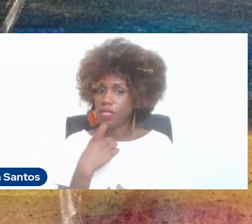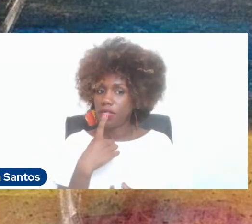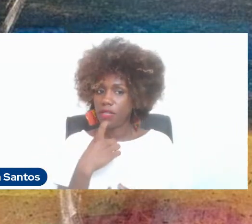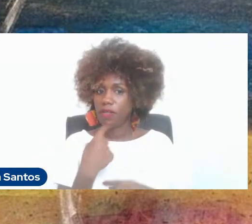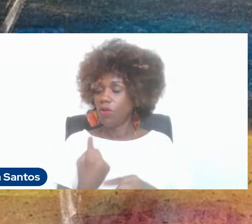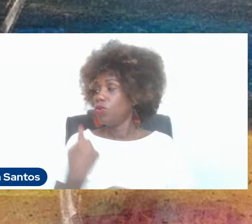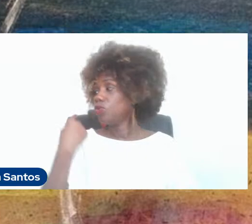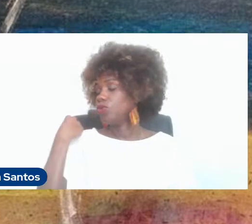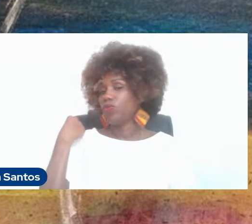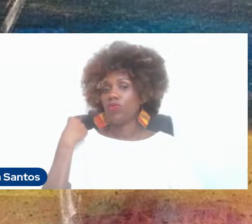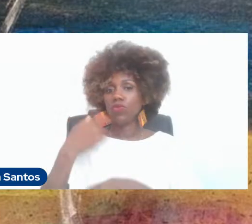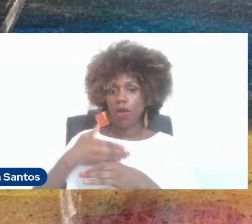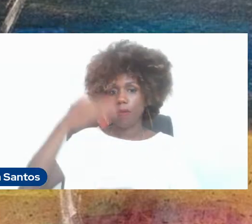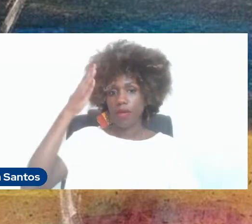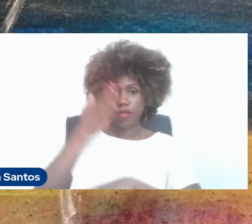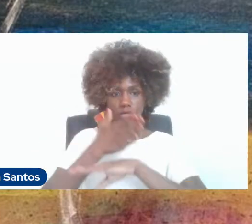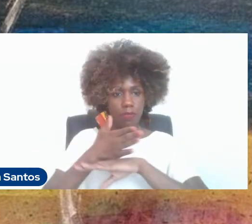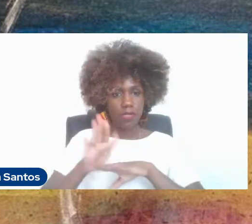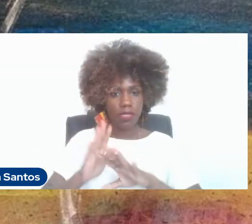fundo, numa parede branca.